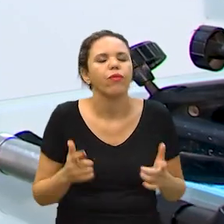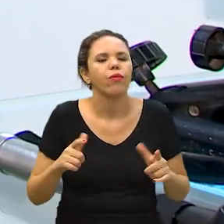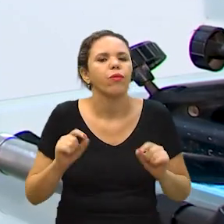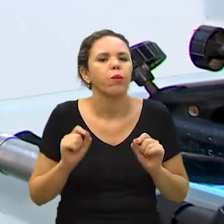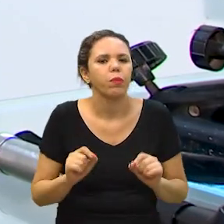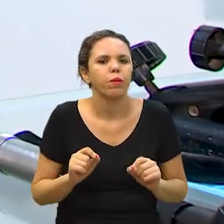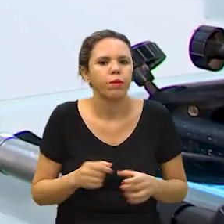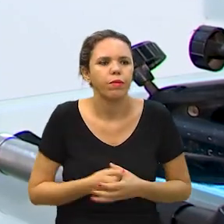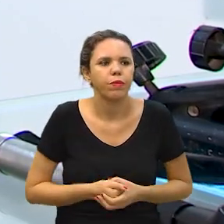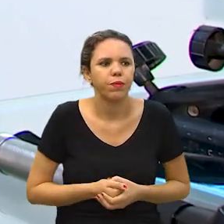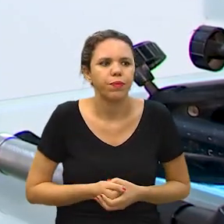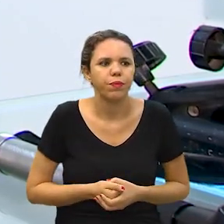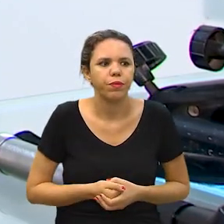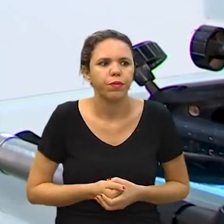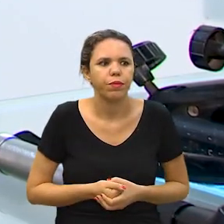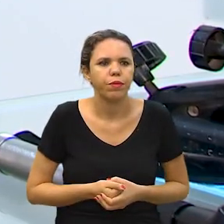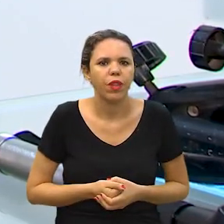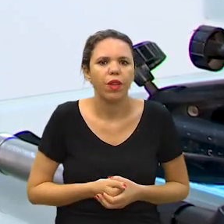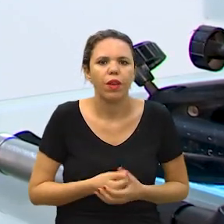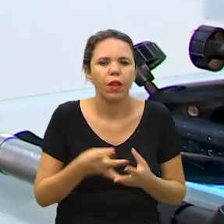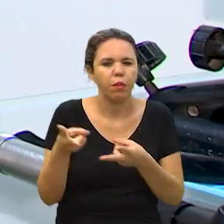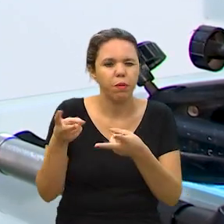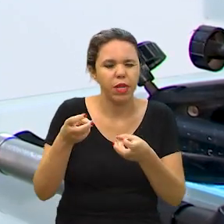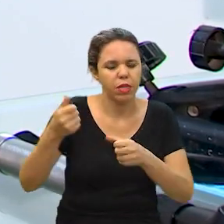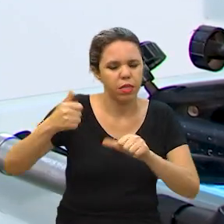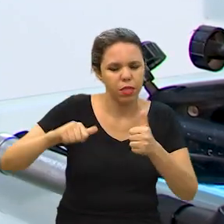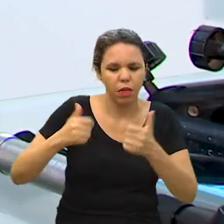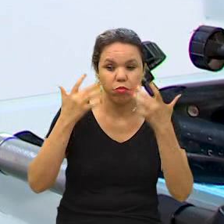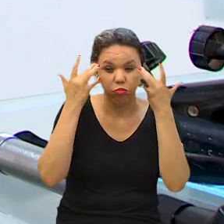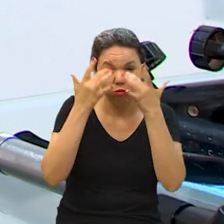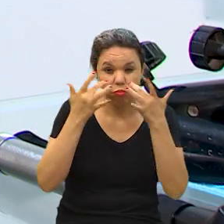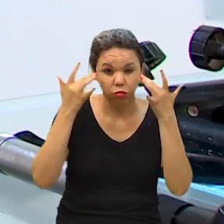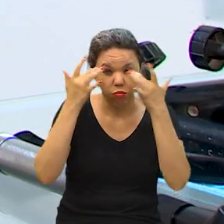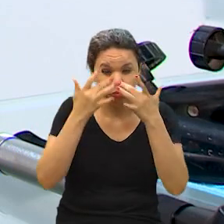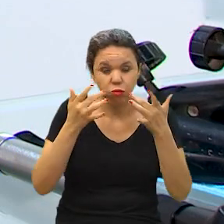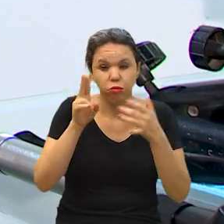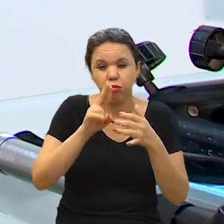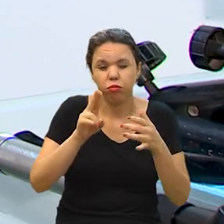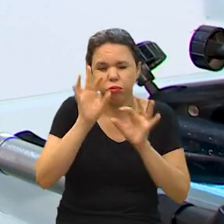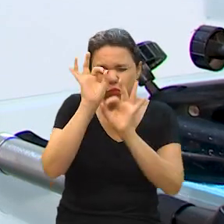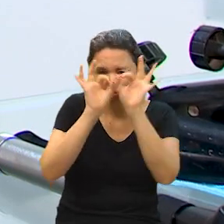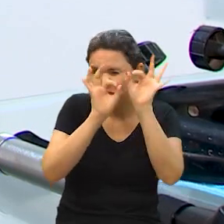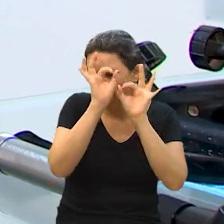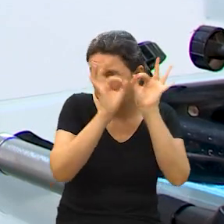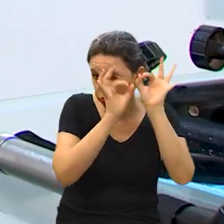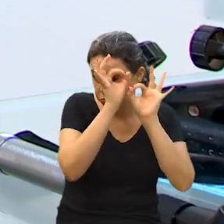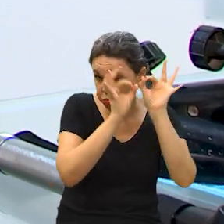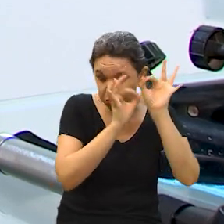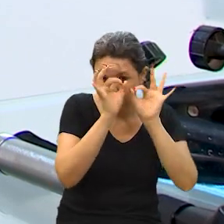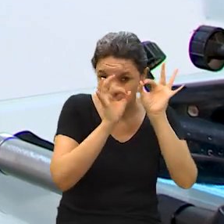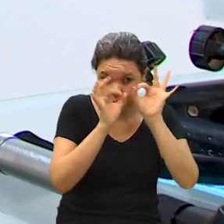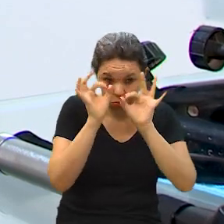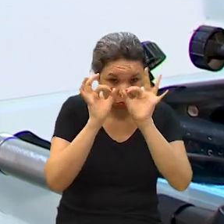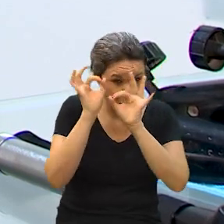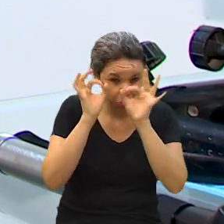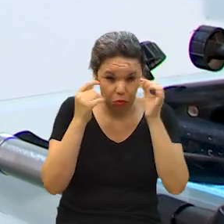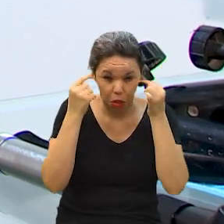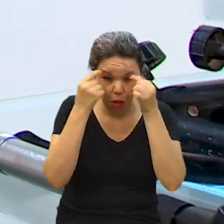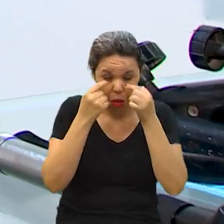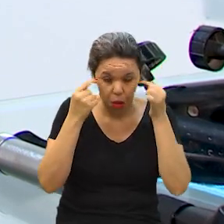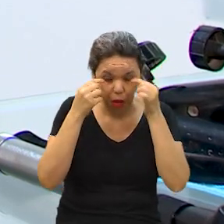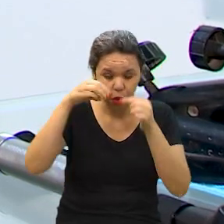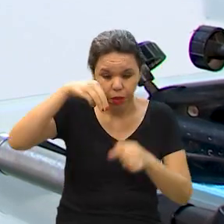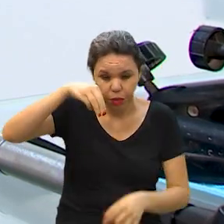onde ele mensura a necessidade de um uso de correção, como hipermetropia,